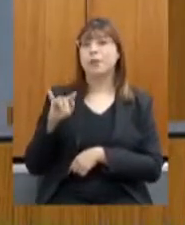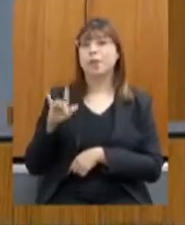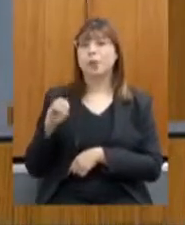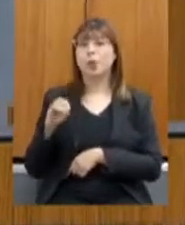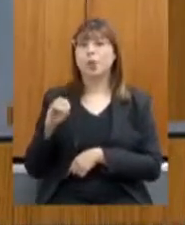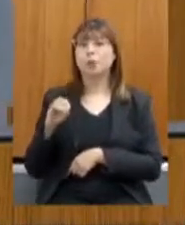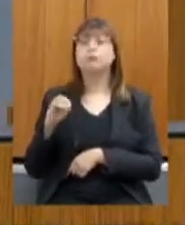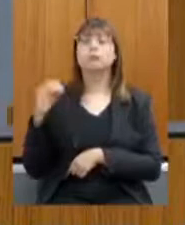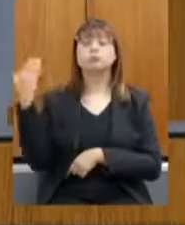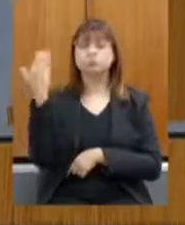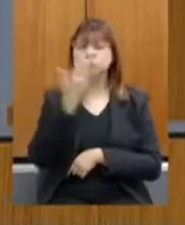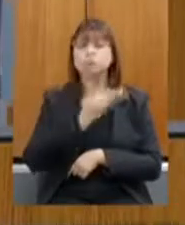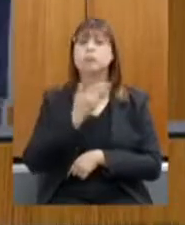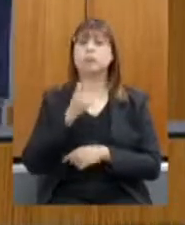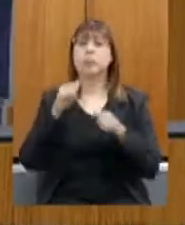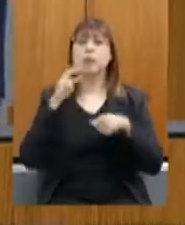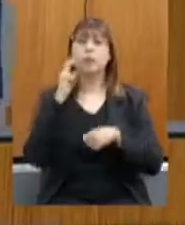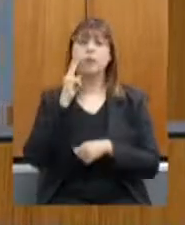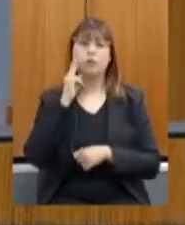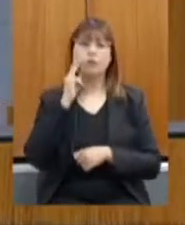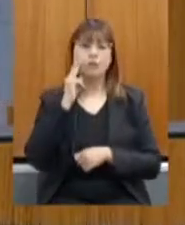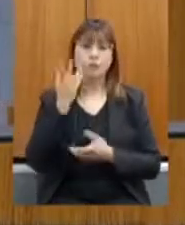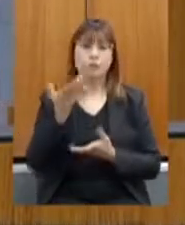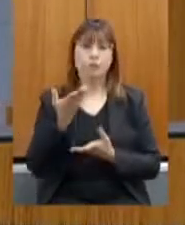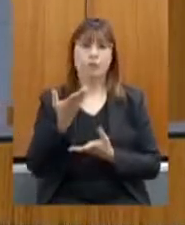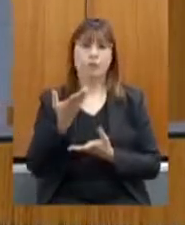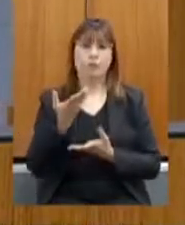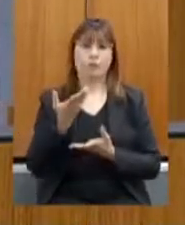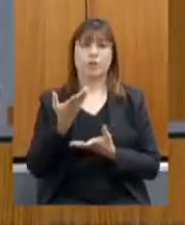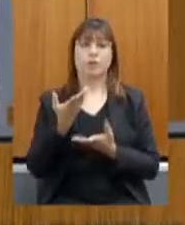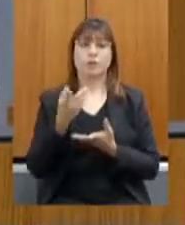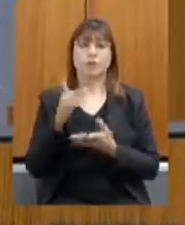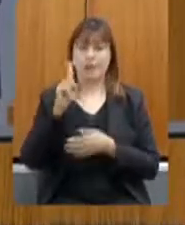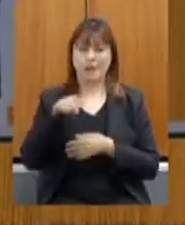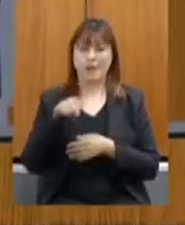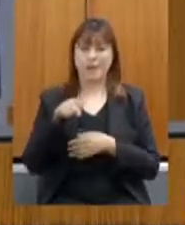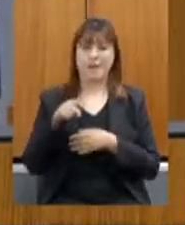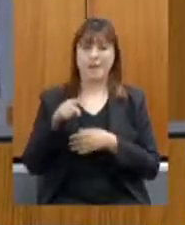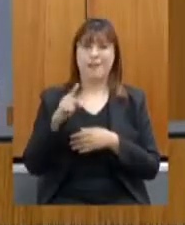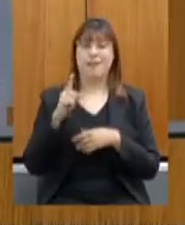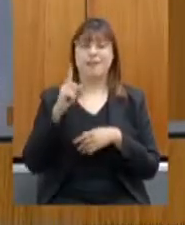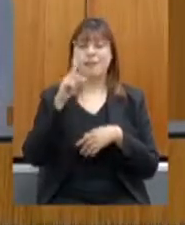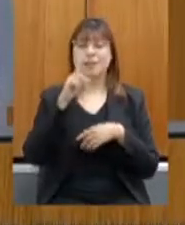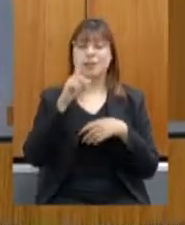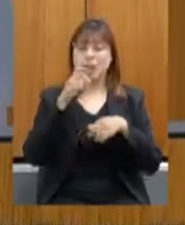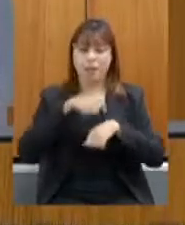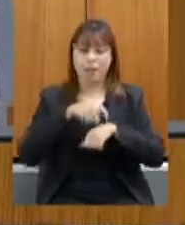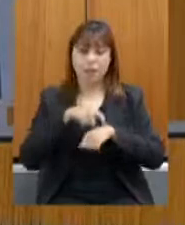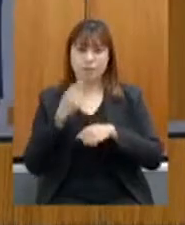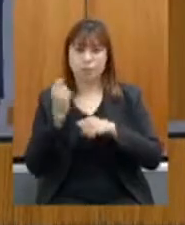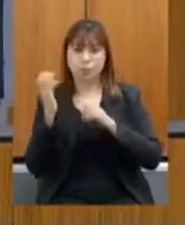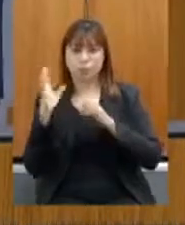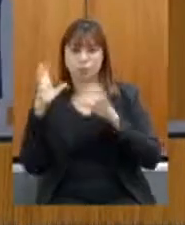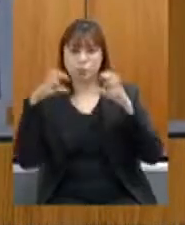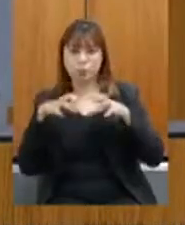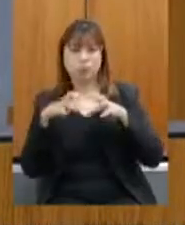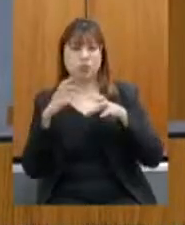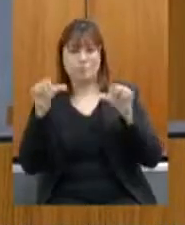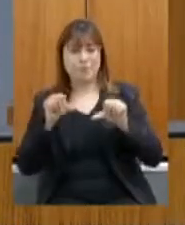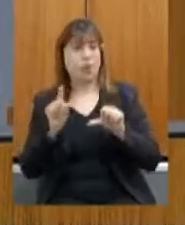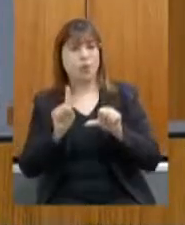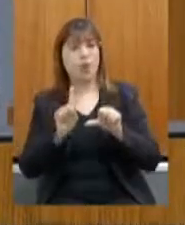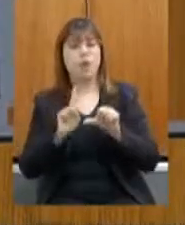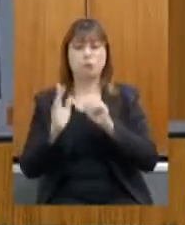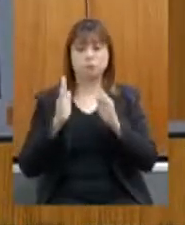uva no meio do ano, não na época chuvosa, onde aumenta fungo e aumenta, diminui a qualidade, hoje nós temos